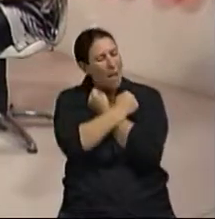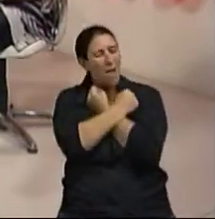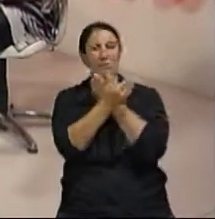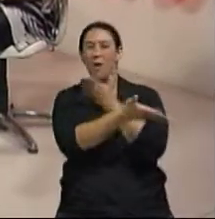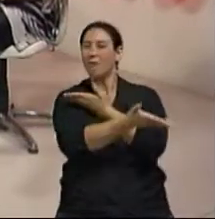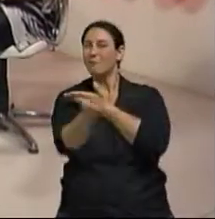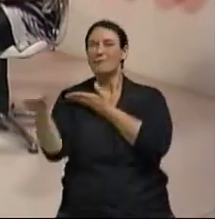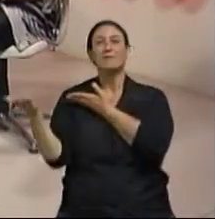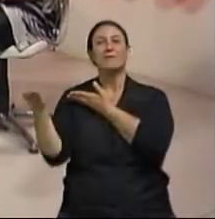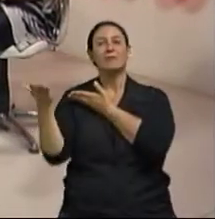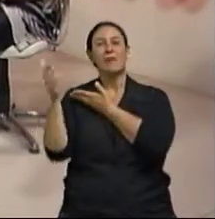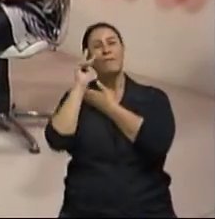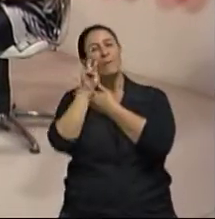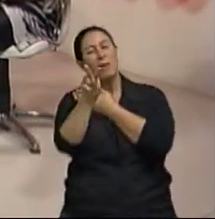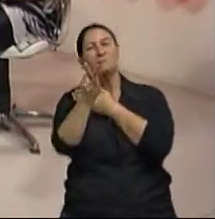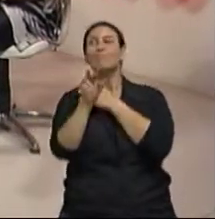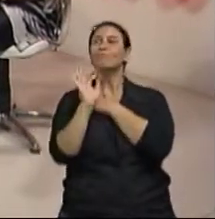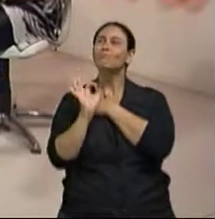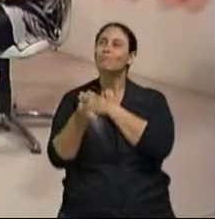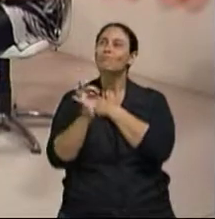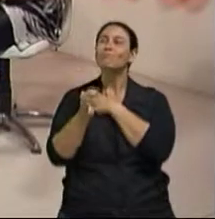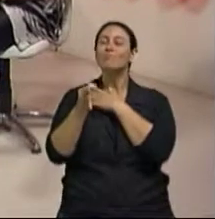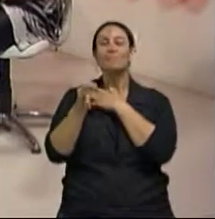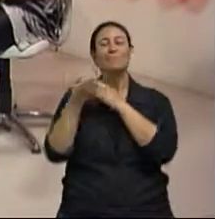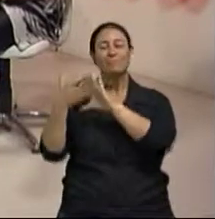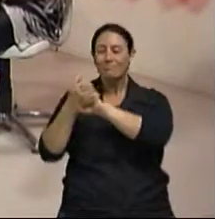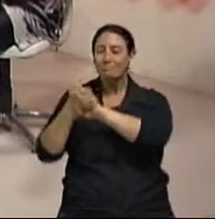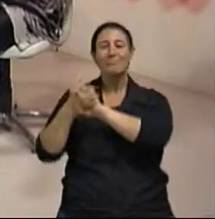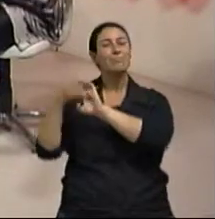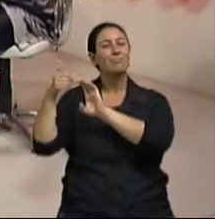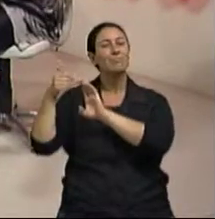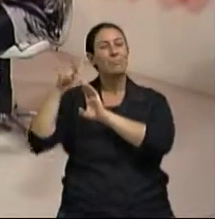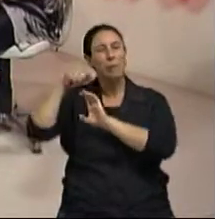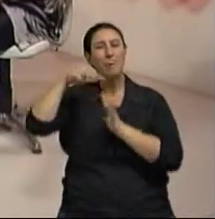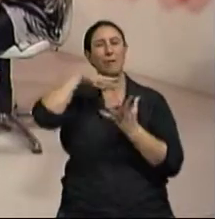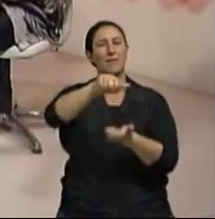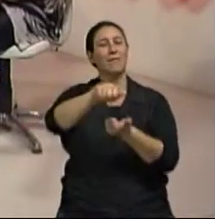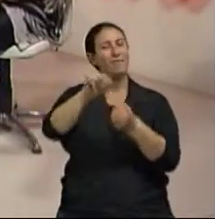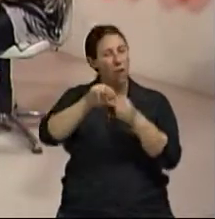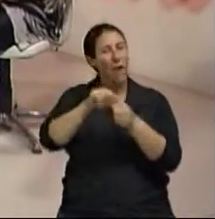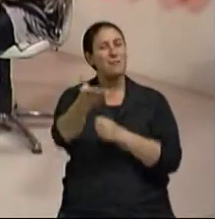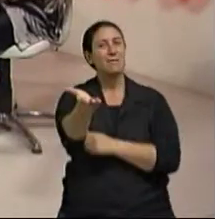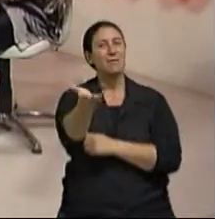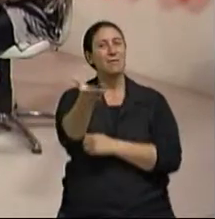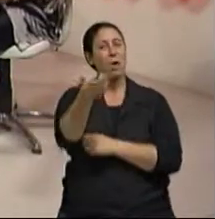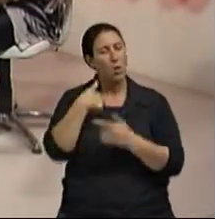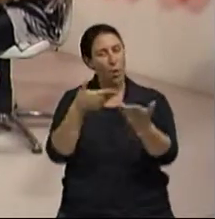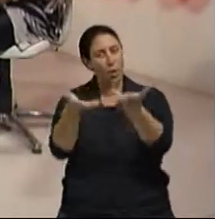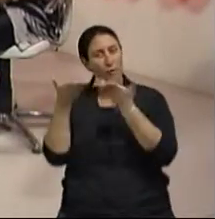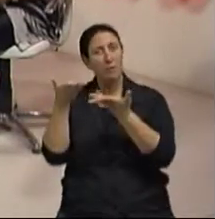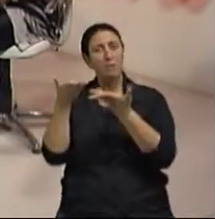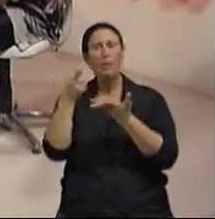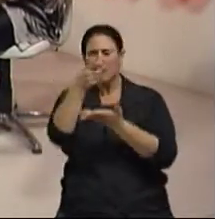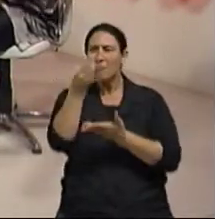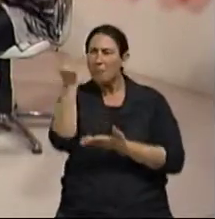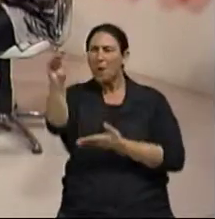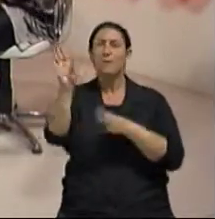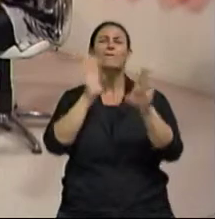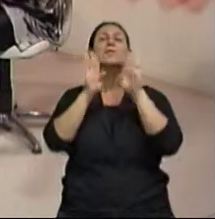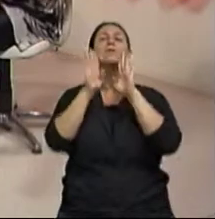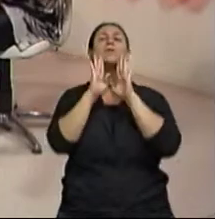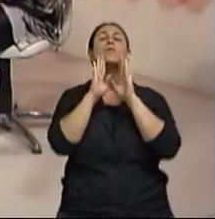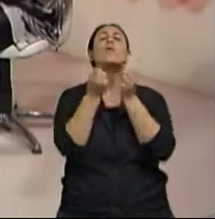agora Vendo o programa e faça isso De mãos dadas, pelo planeta Faça esse gesto, faça o convite E mandem dizer no Facebook para a gente